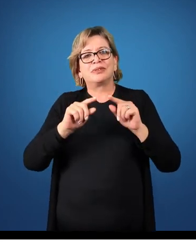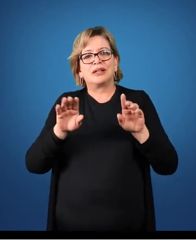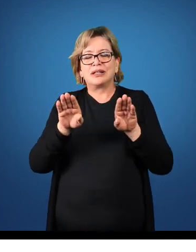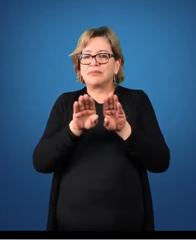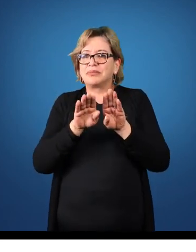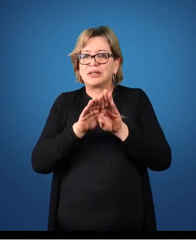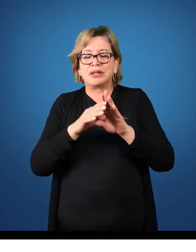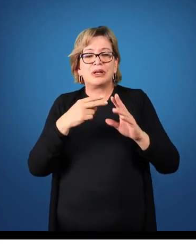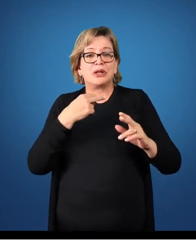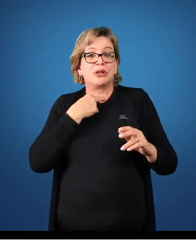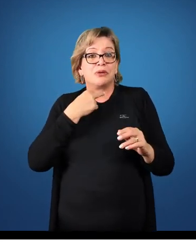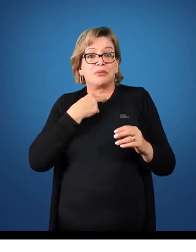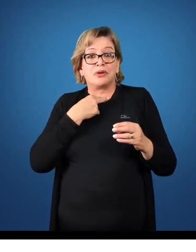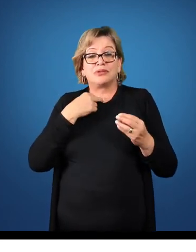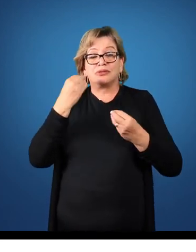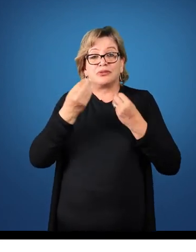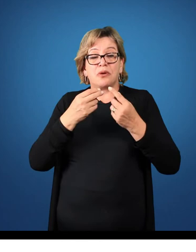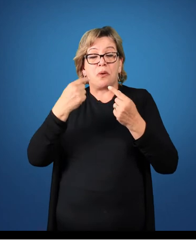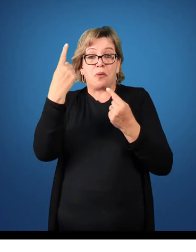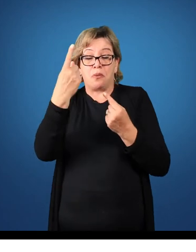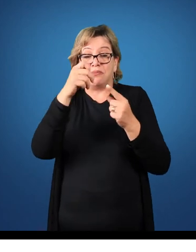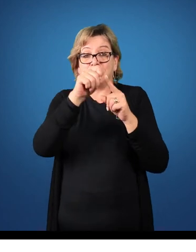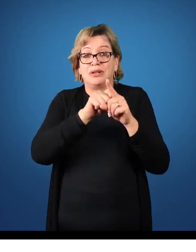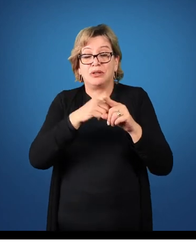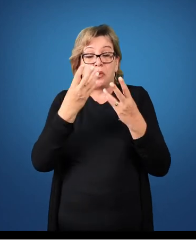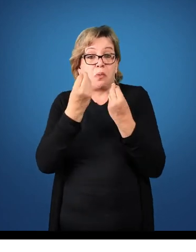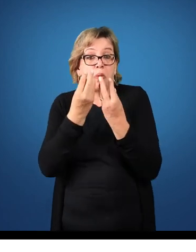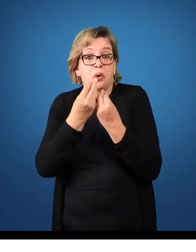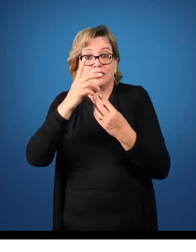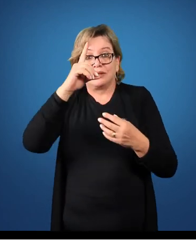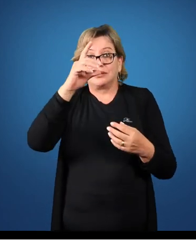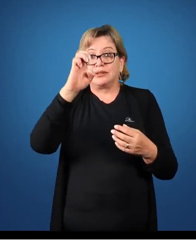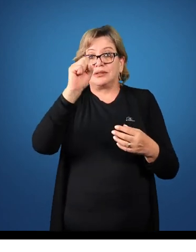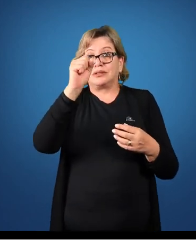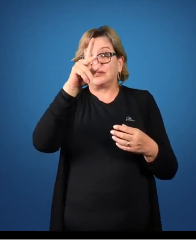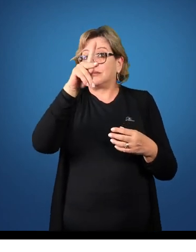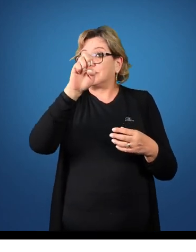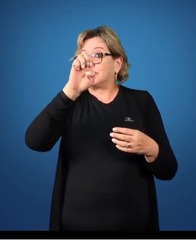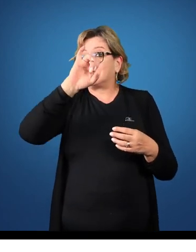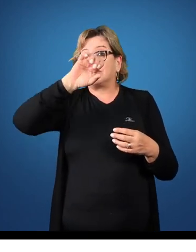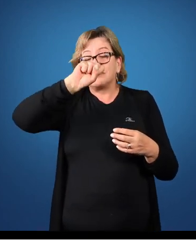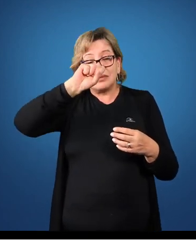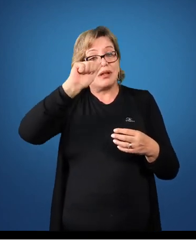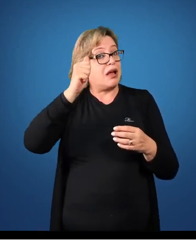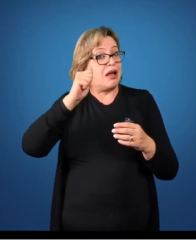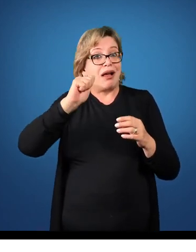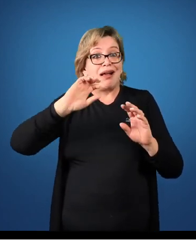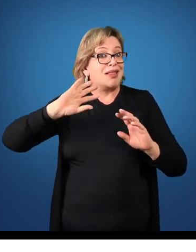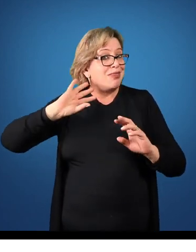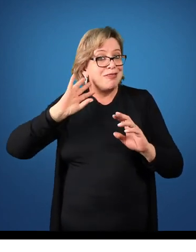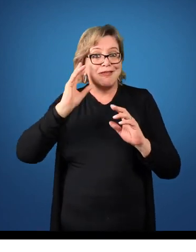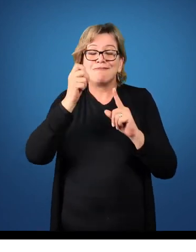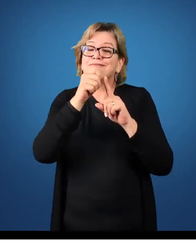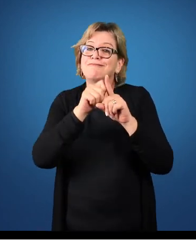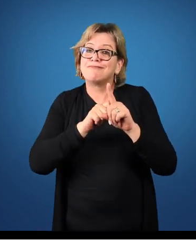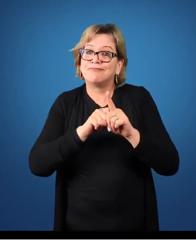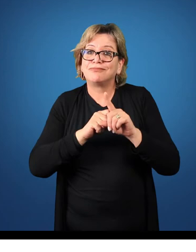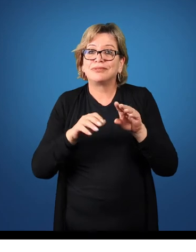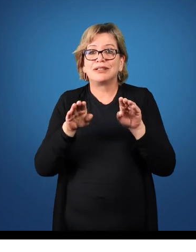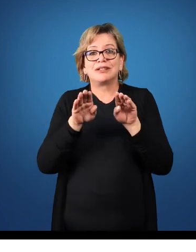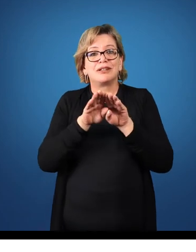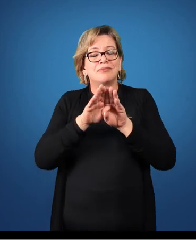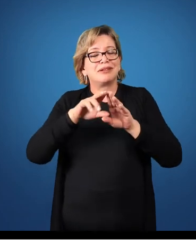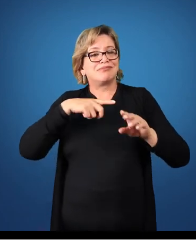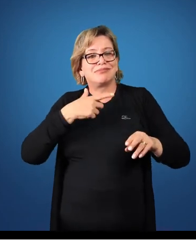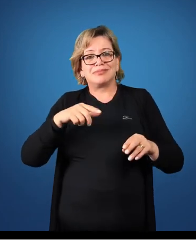e nem sobrecarregar aquele mês com despesas que não se referem àquele mês, e nem a geração daquela